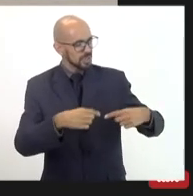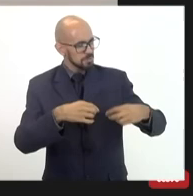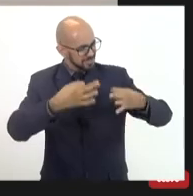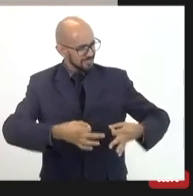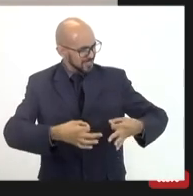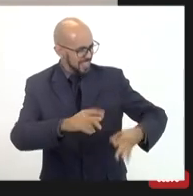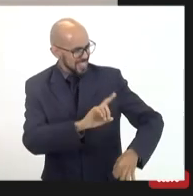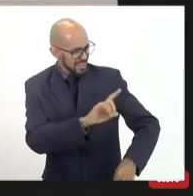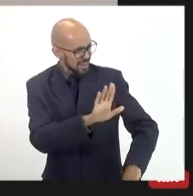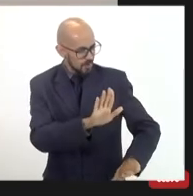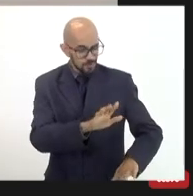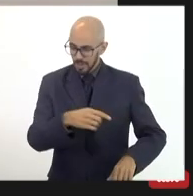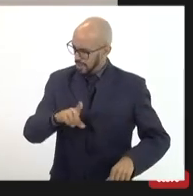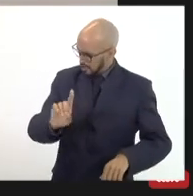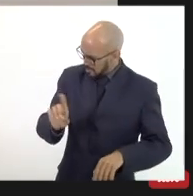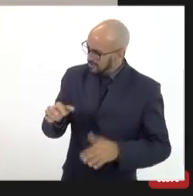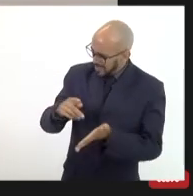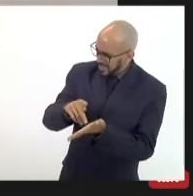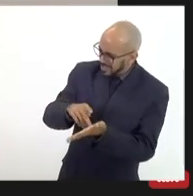então